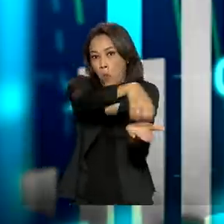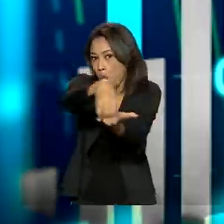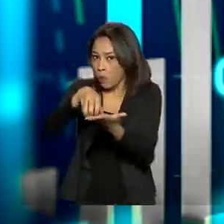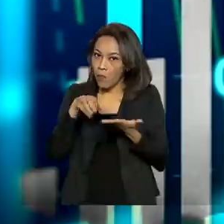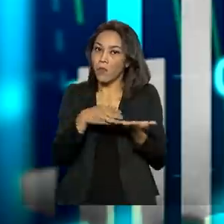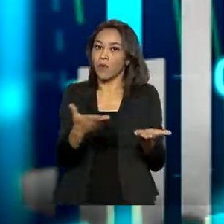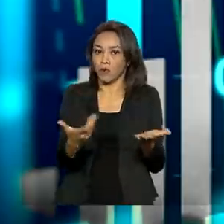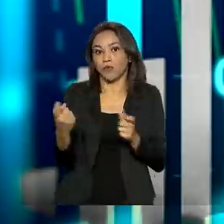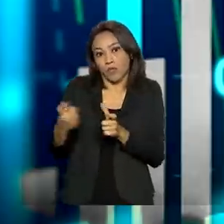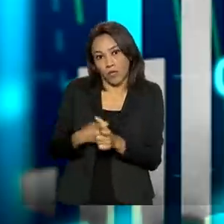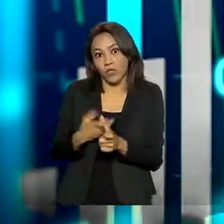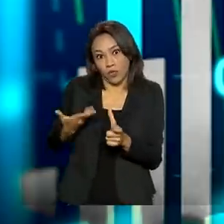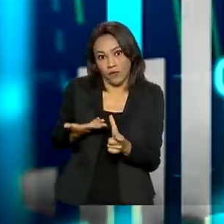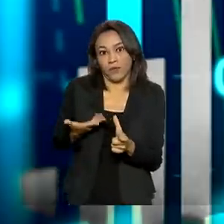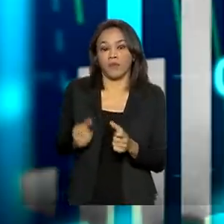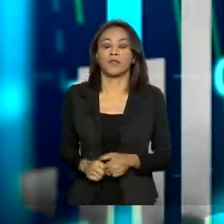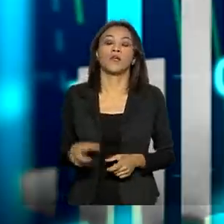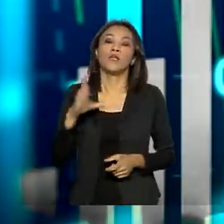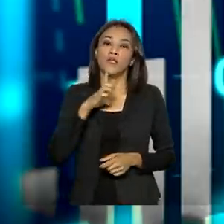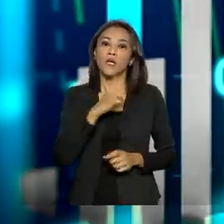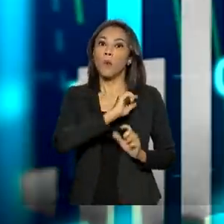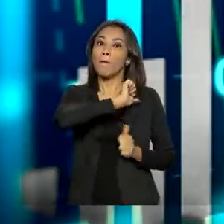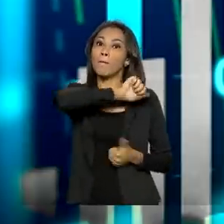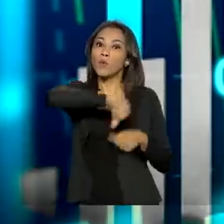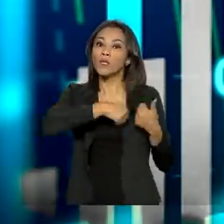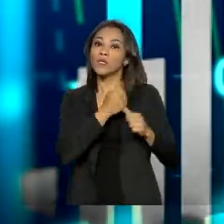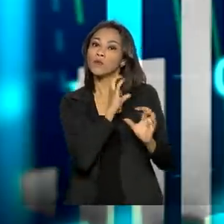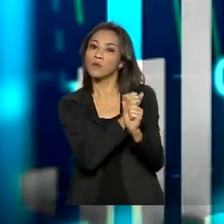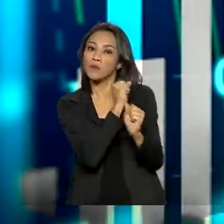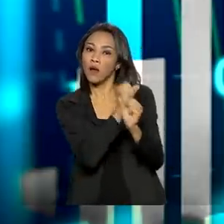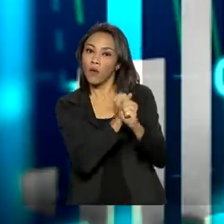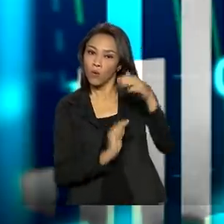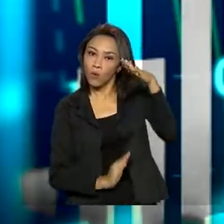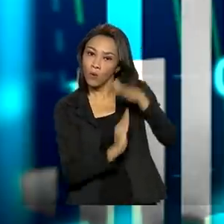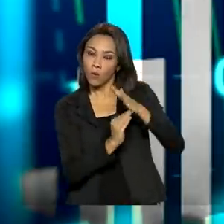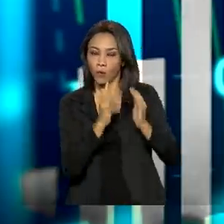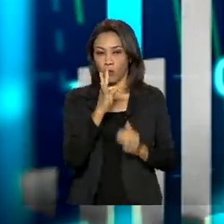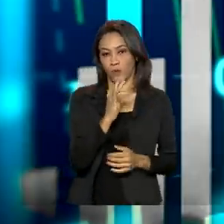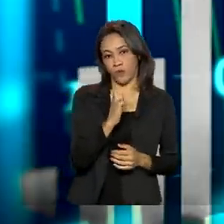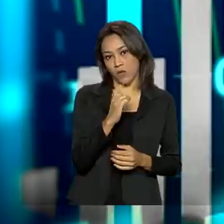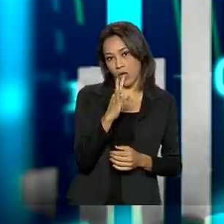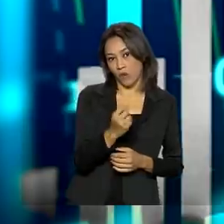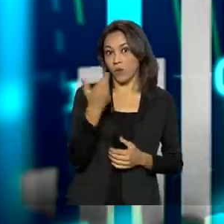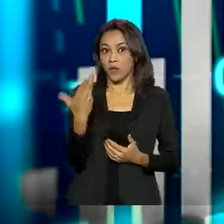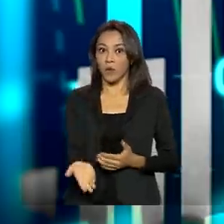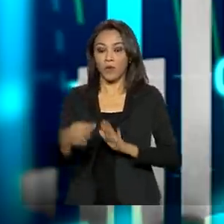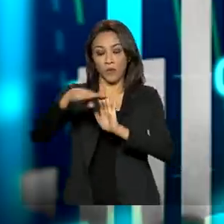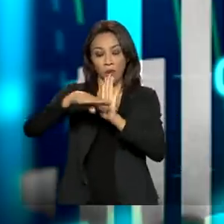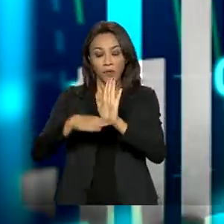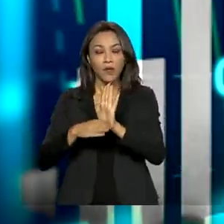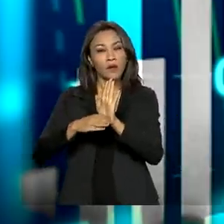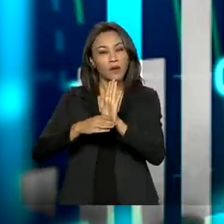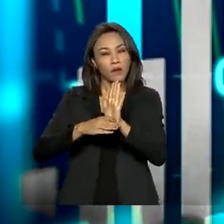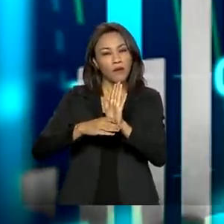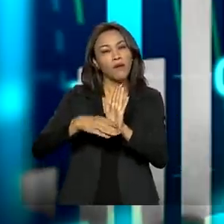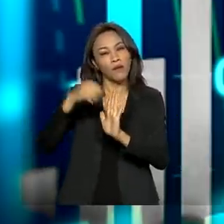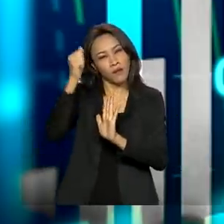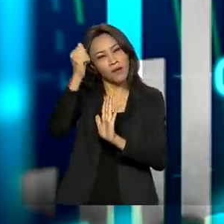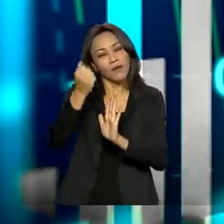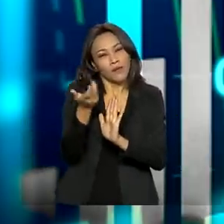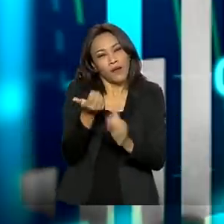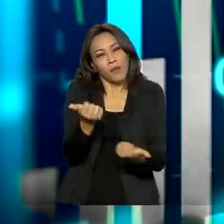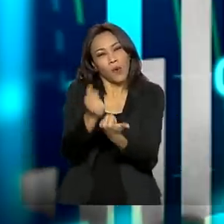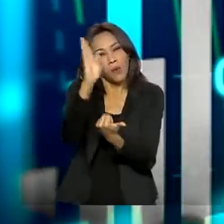que há uma mudança no cálculo do teto dos gastos e, com isso, o Programa Auxílio Brasil fica, então, viabilizado com a meta, já